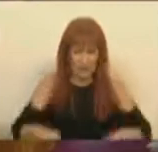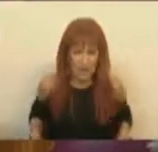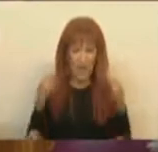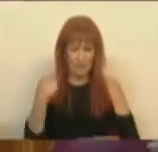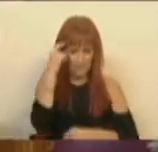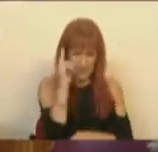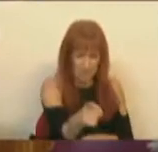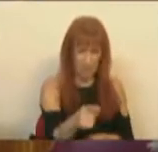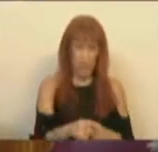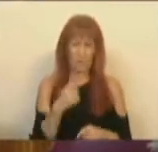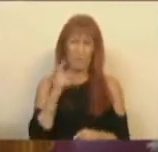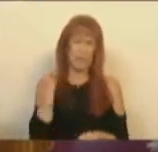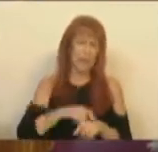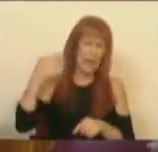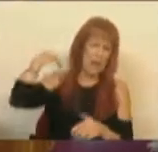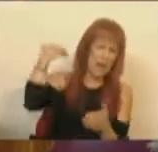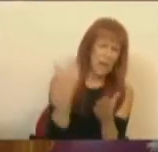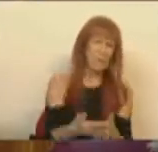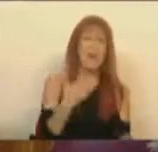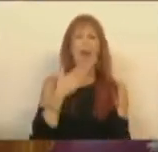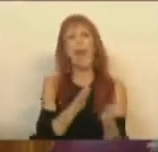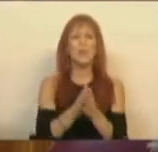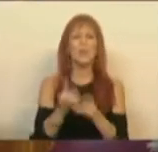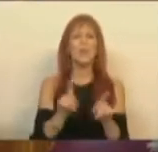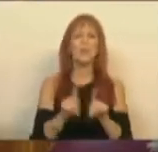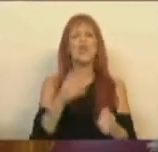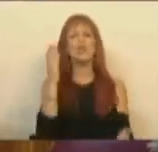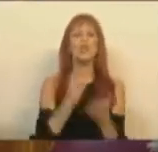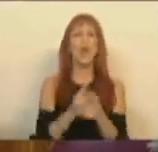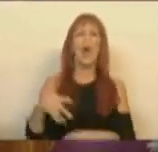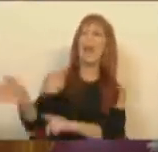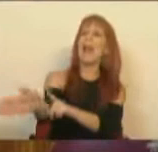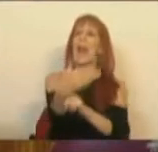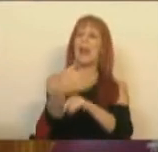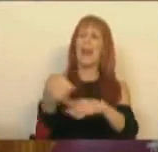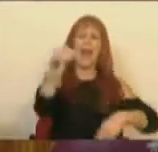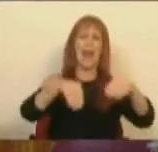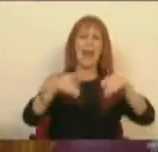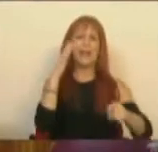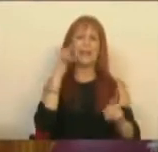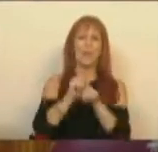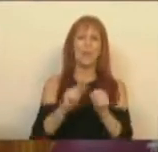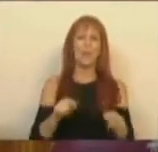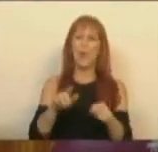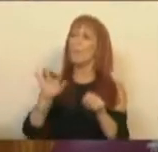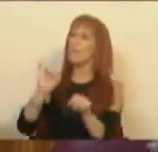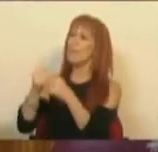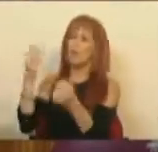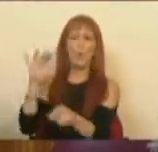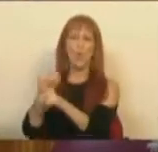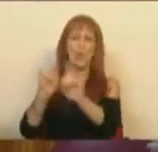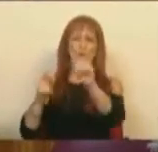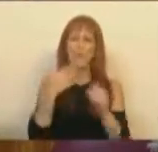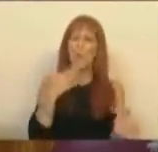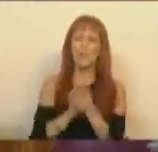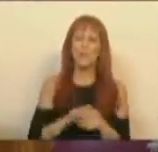pensa neles há bastante tempo, que não os usa simplesmente como bandeira eleitoral ou para tentar roubar outros partidos, que não os usa